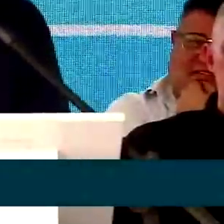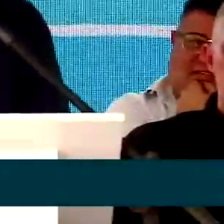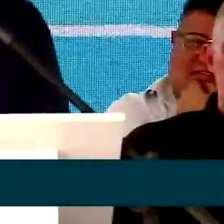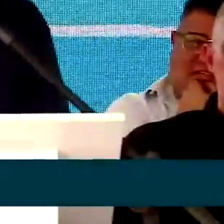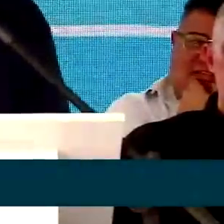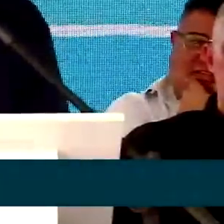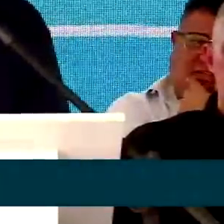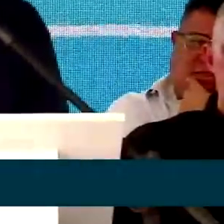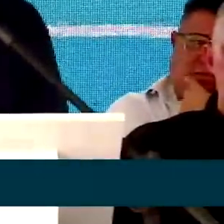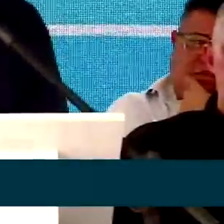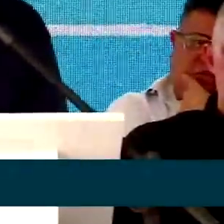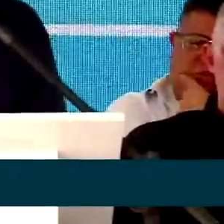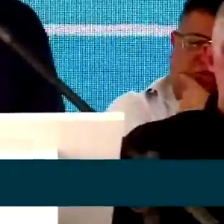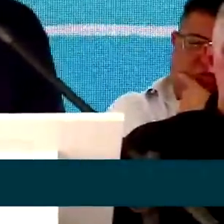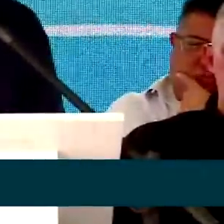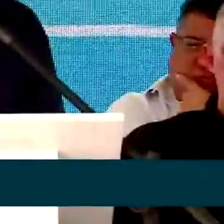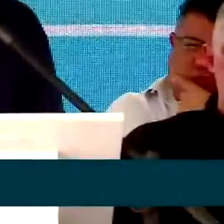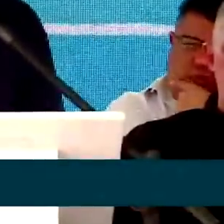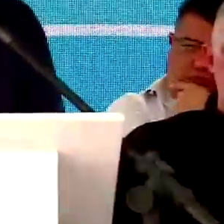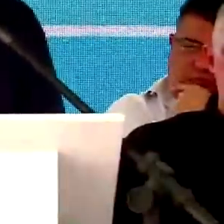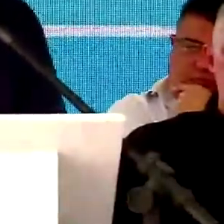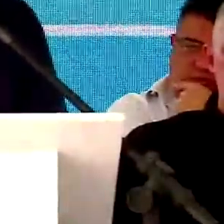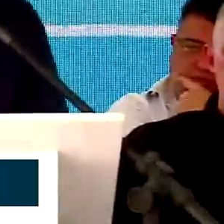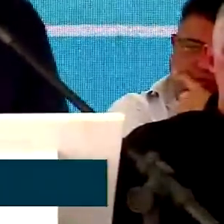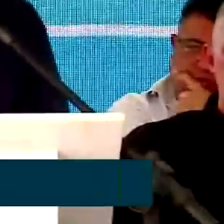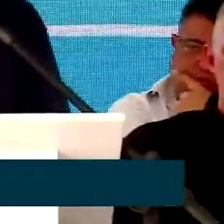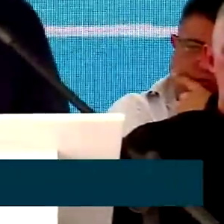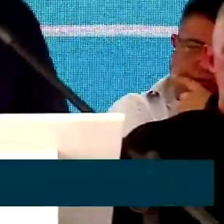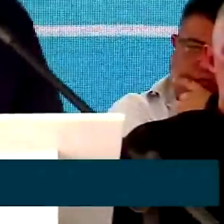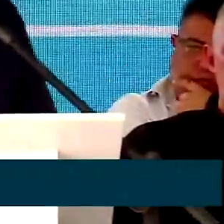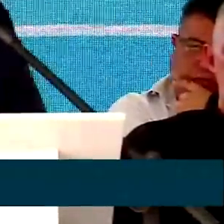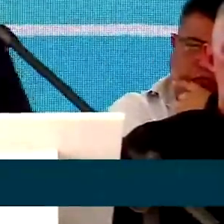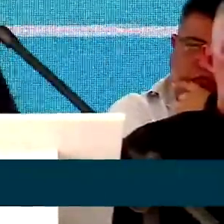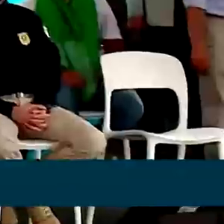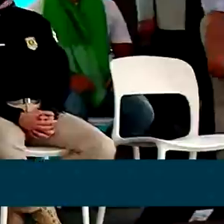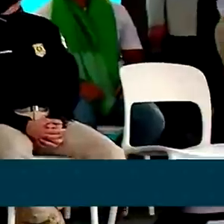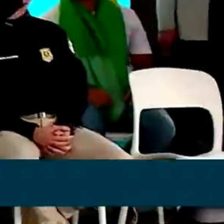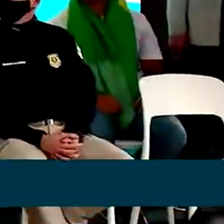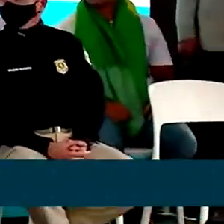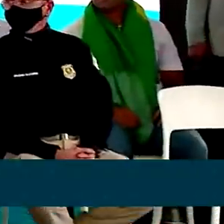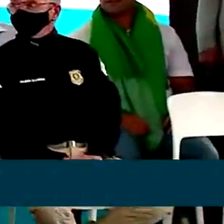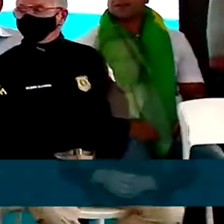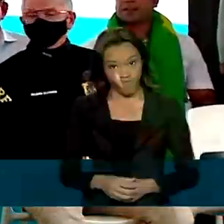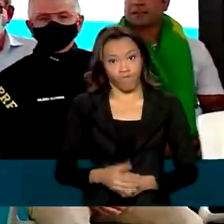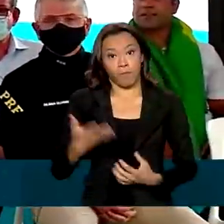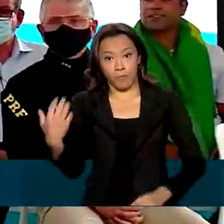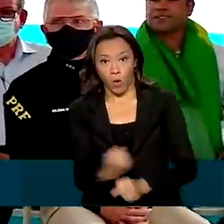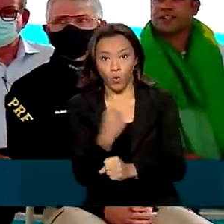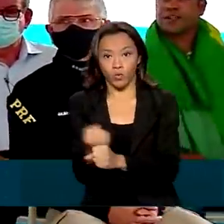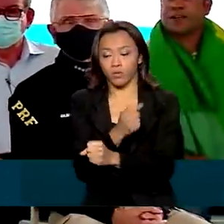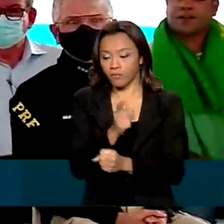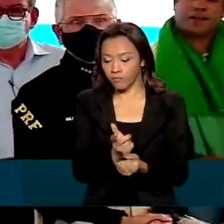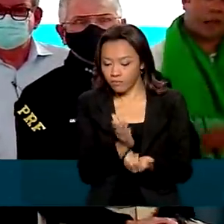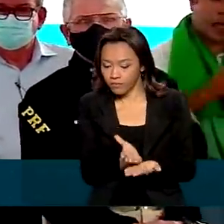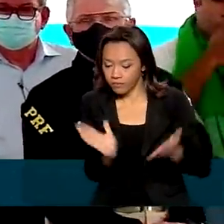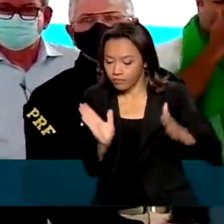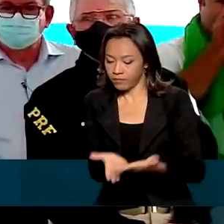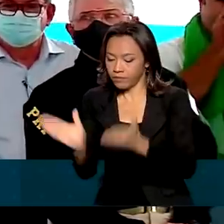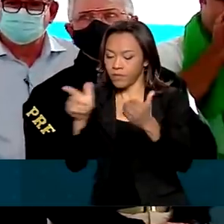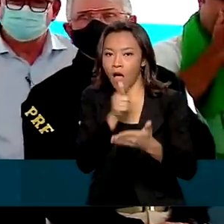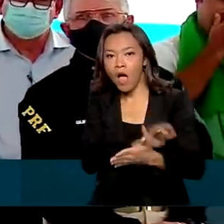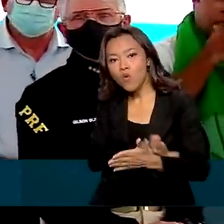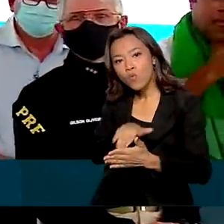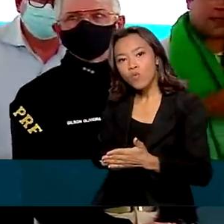mais de 50 municípios aqui no estado do Ceará, inclusive russas. Além da construção do ramal, durante a